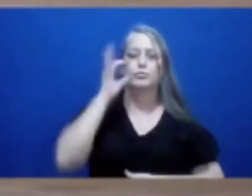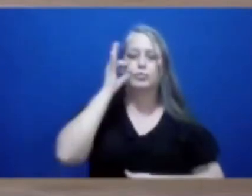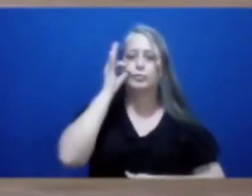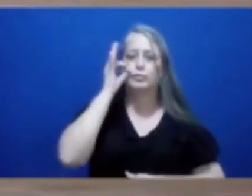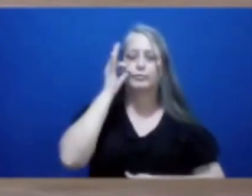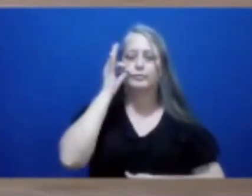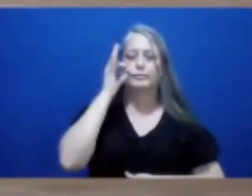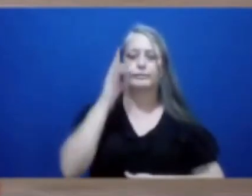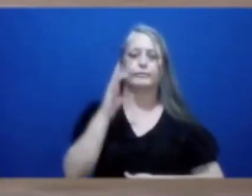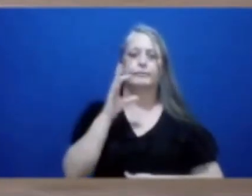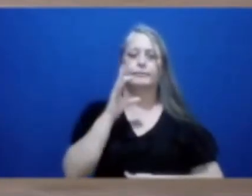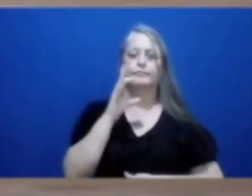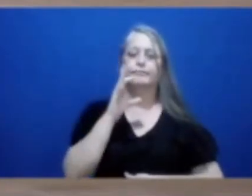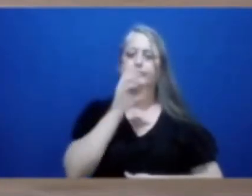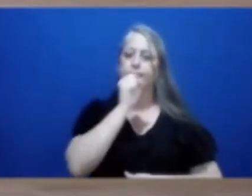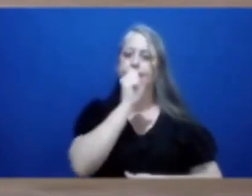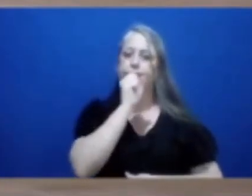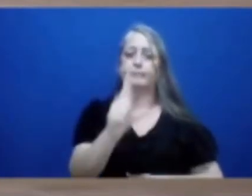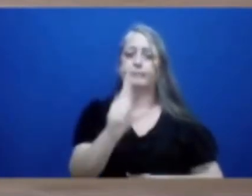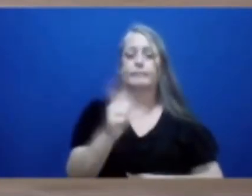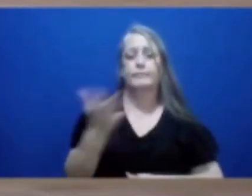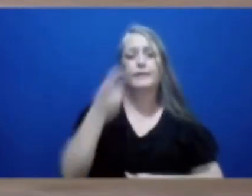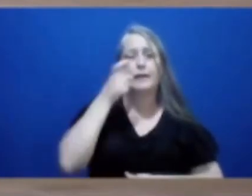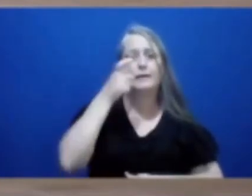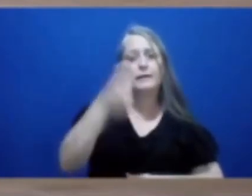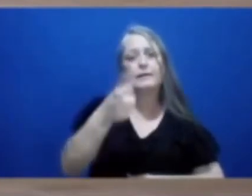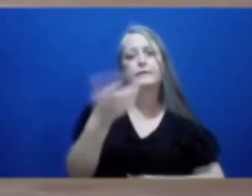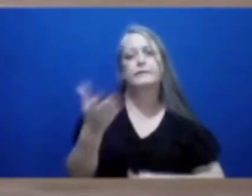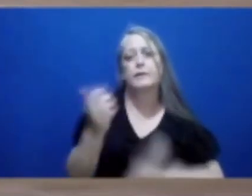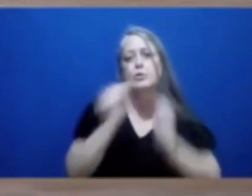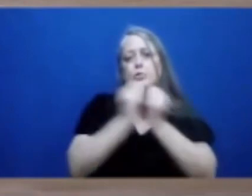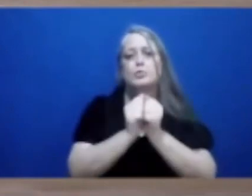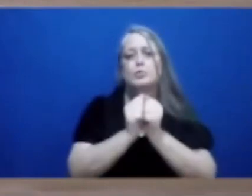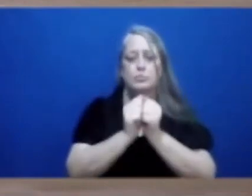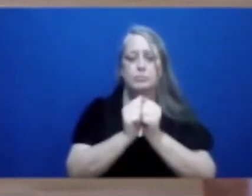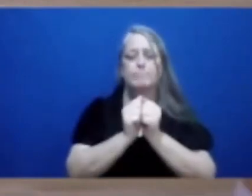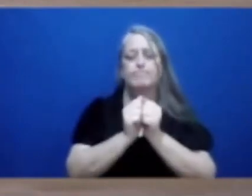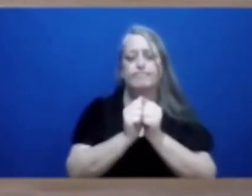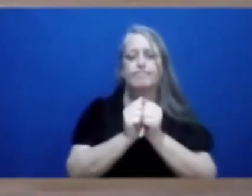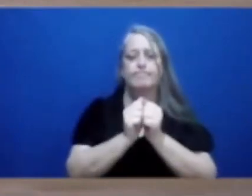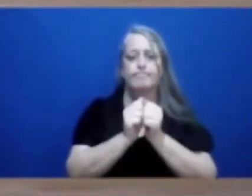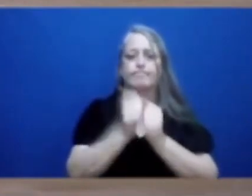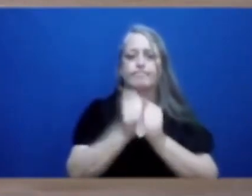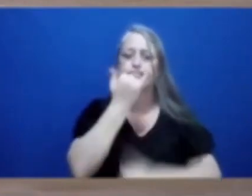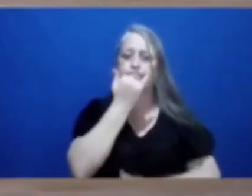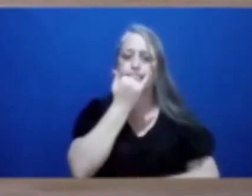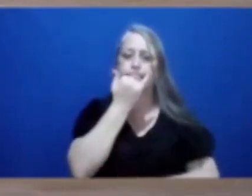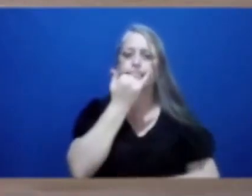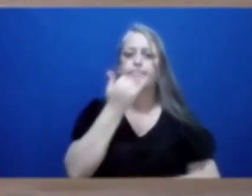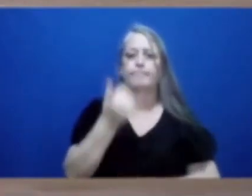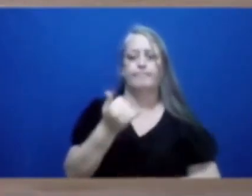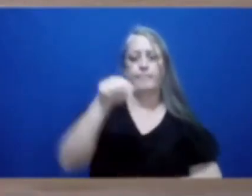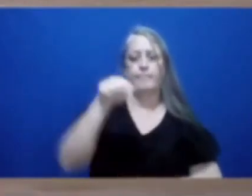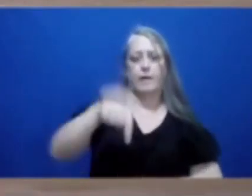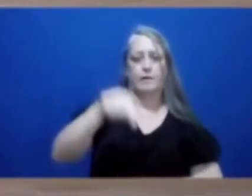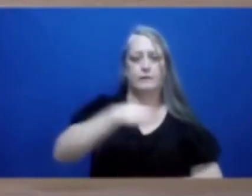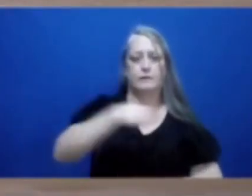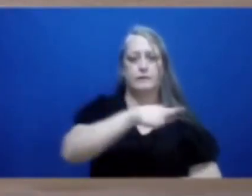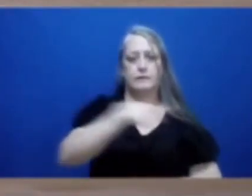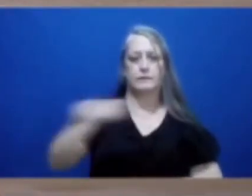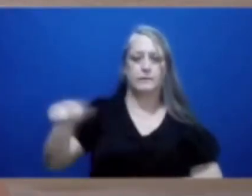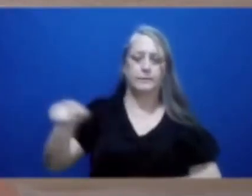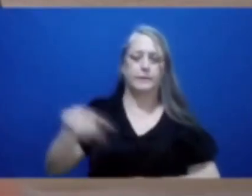a homenageada estar aqui conosco. Então a minha solicitação é o adiamento por esta sessão desse